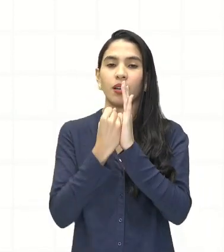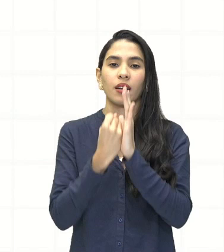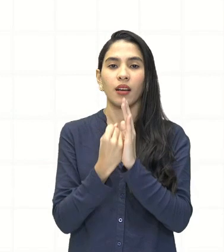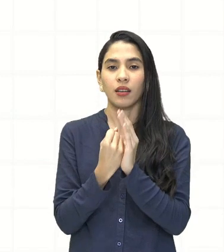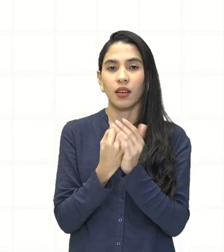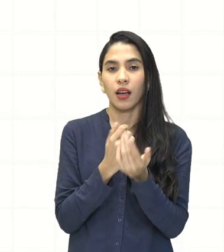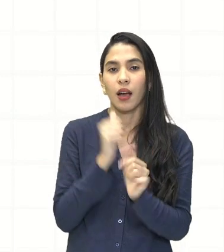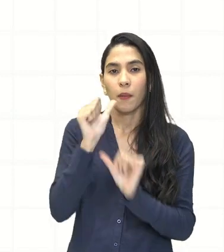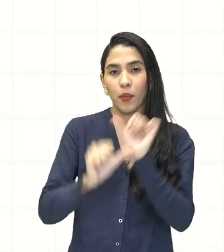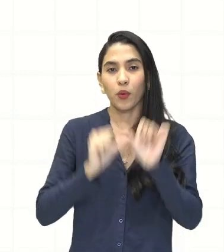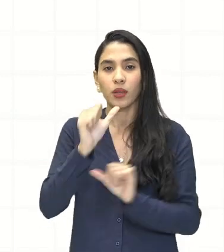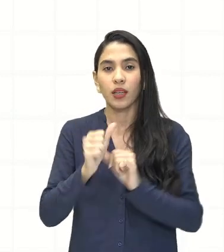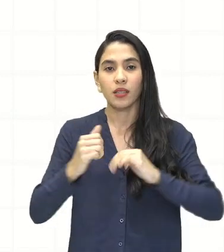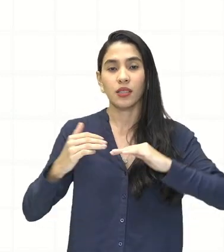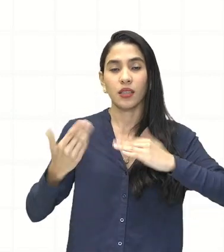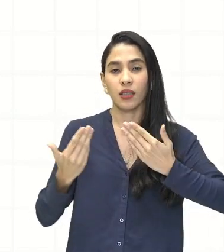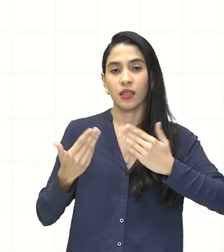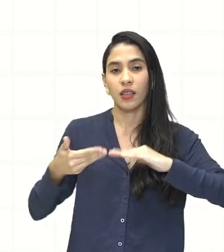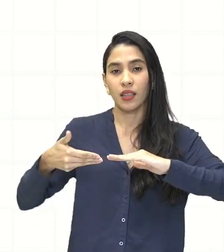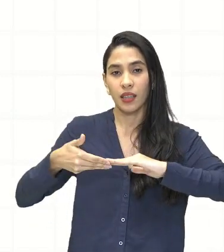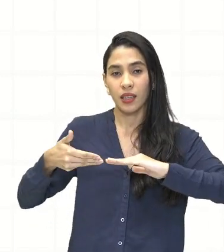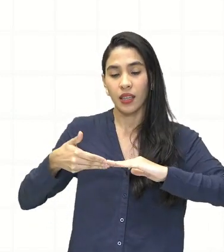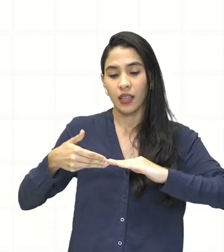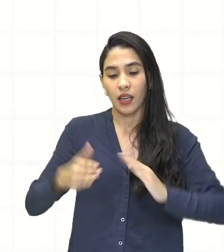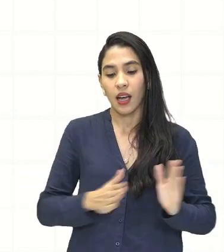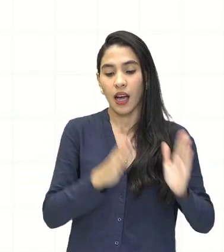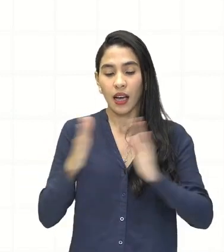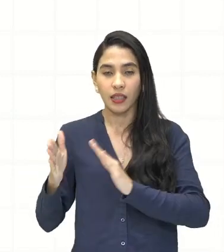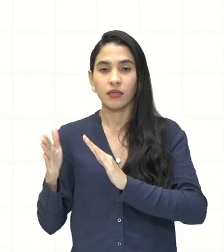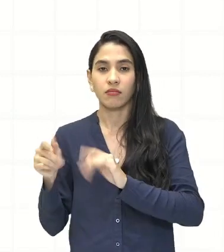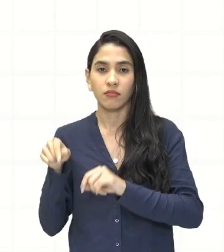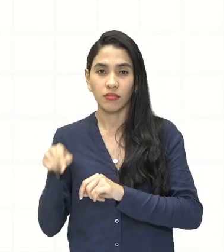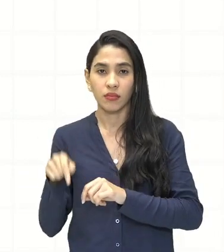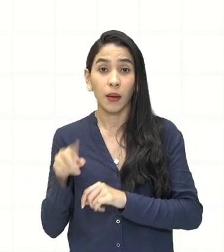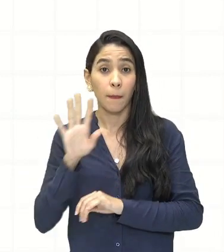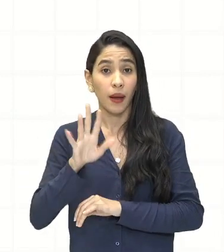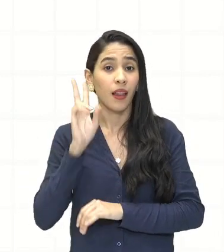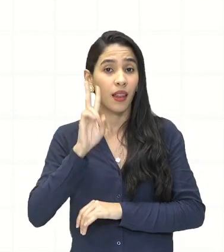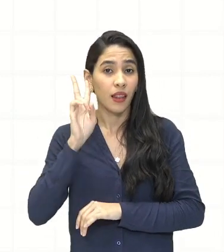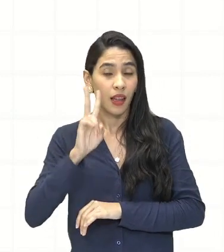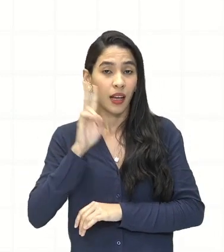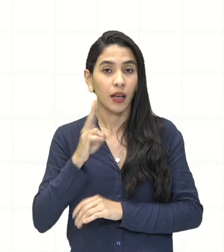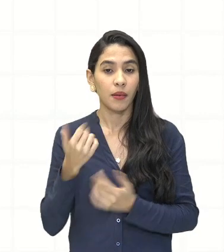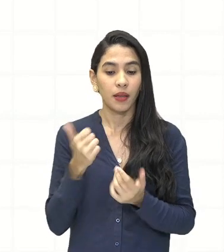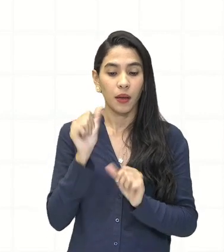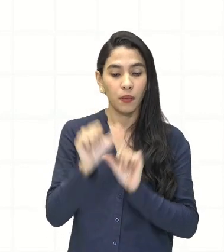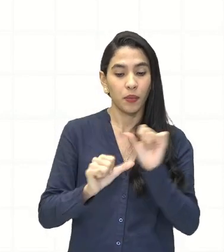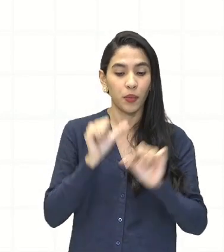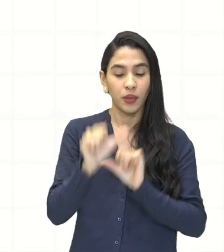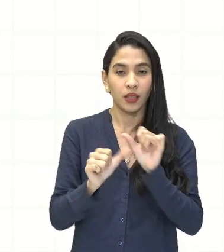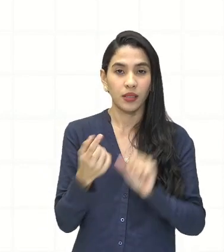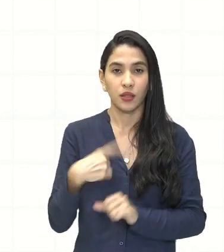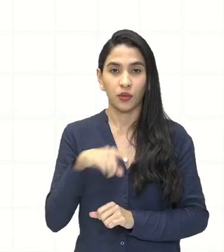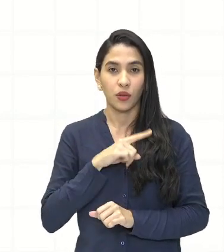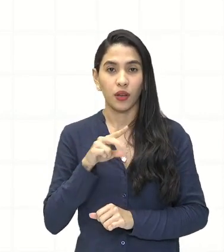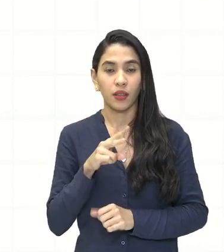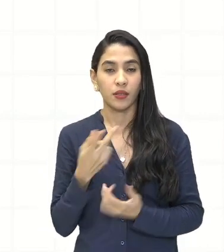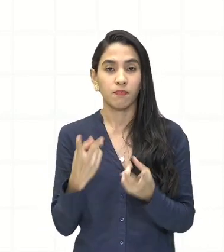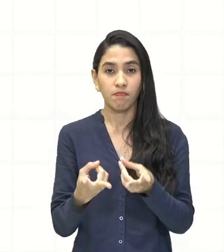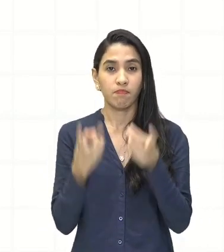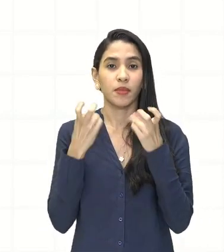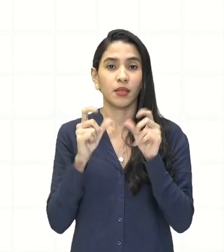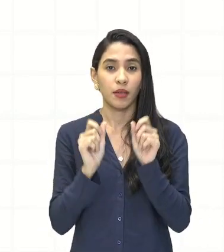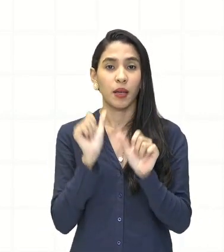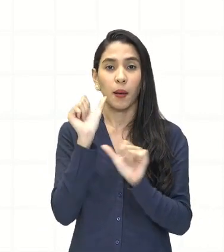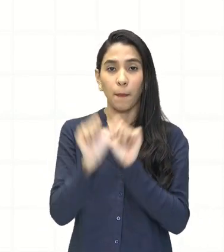transição da Idade Média para a Idade Moderna. Lembrem que nessa transição nós vamos perceber ali a